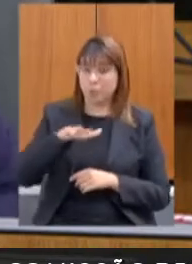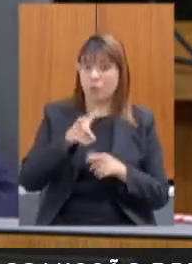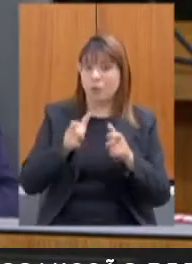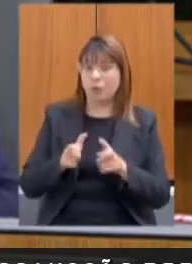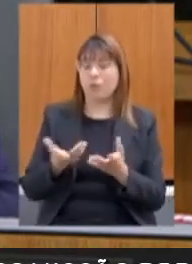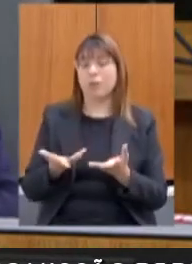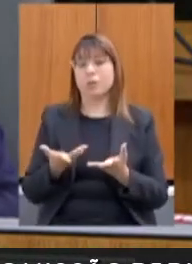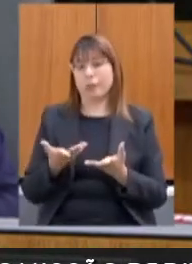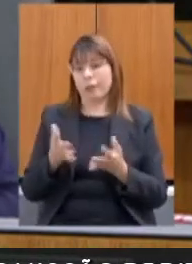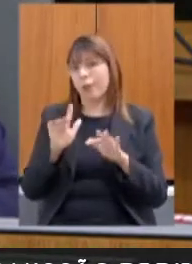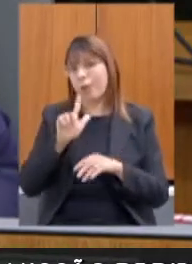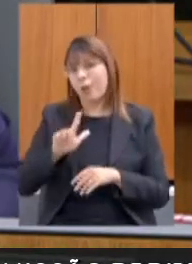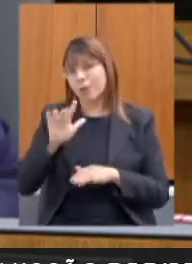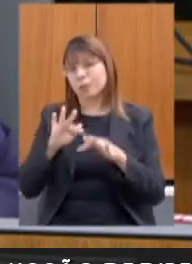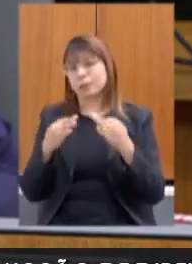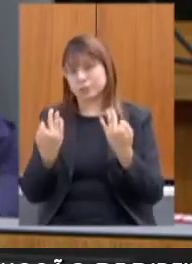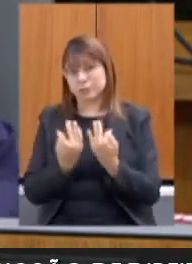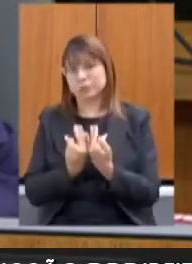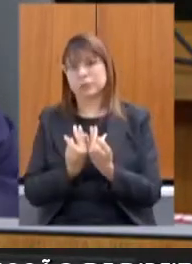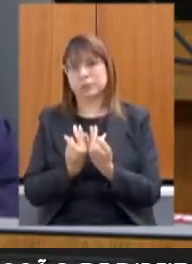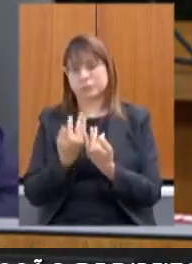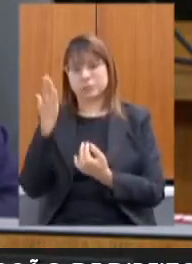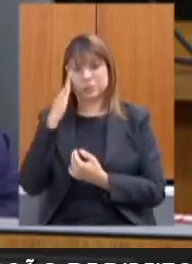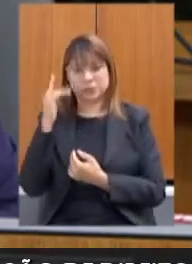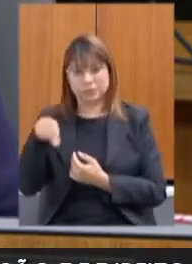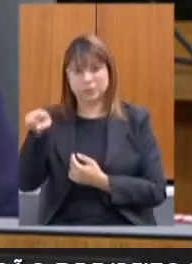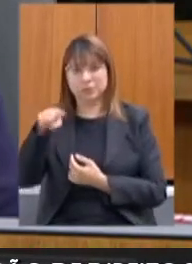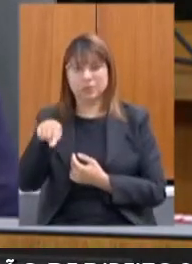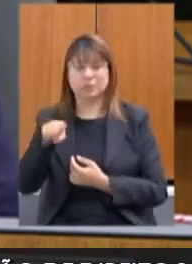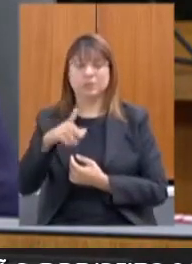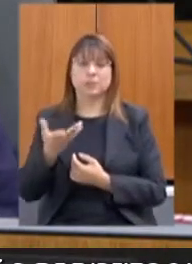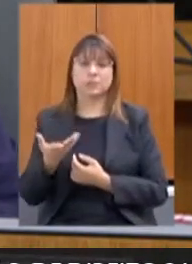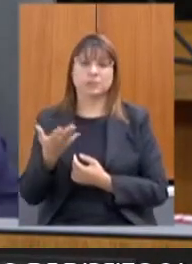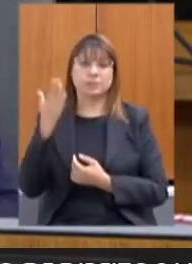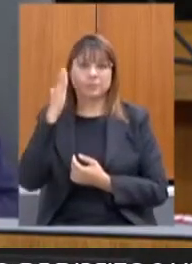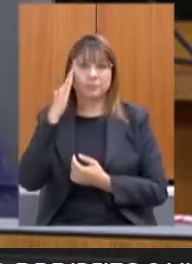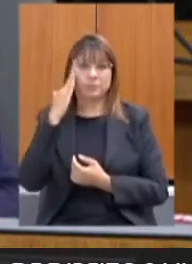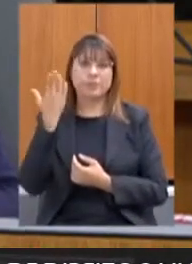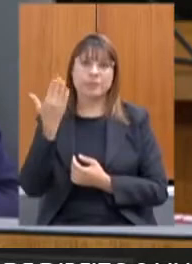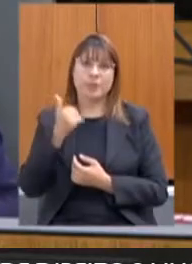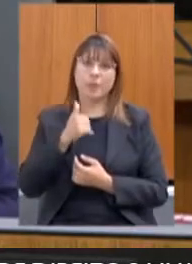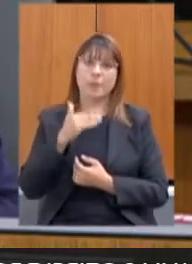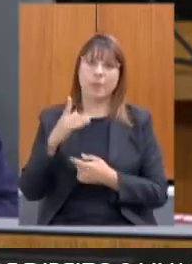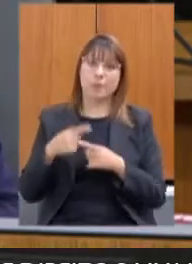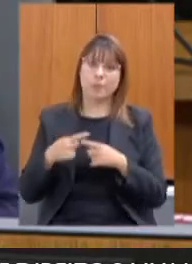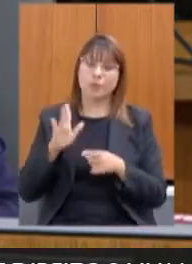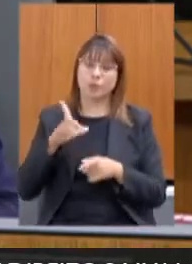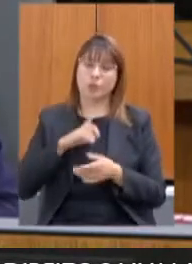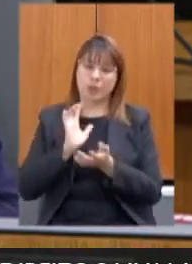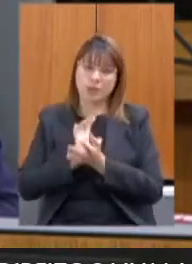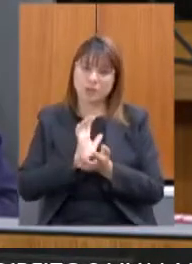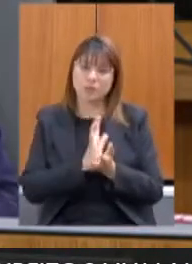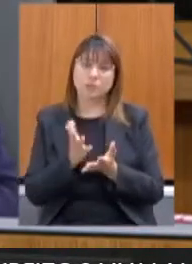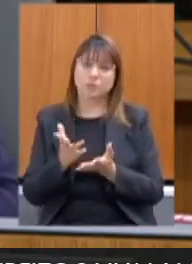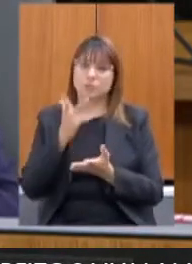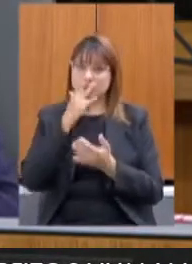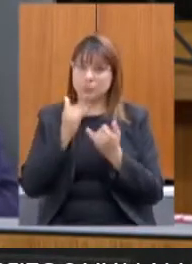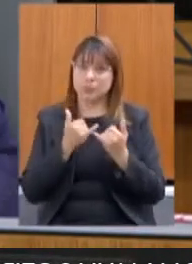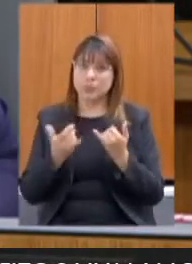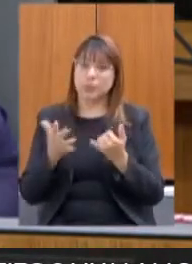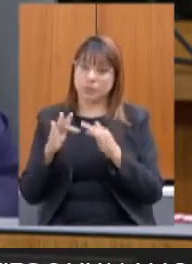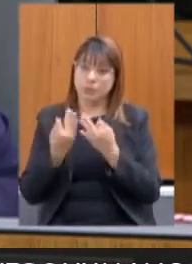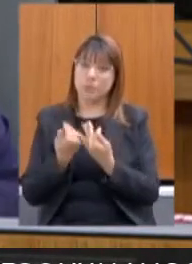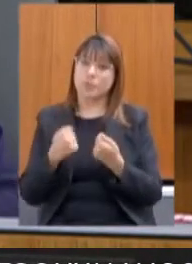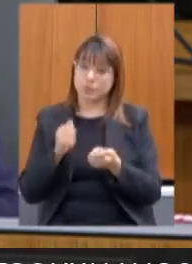sabiam que ia ser além do que estava delimitado, porque elas já viveram situações semelhantes. as famílias, então,